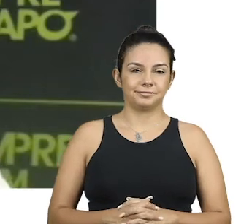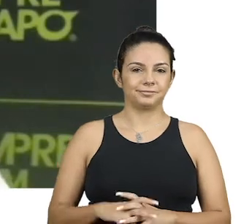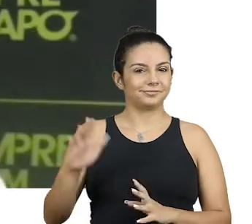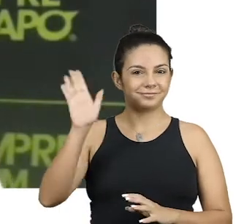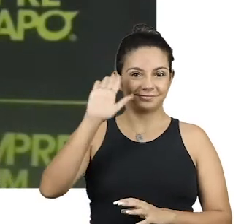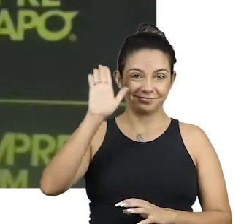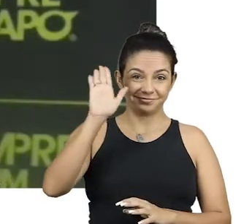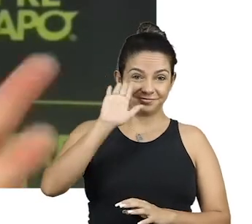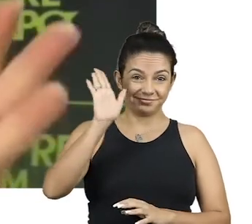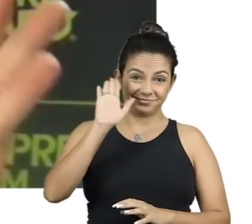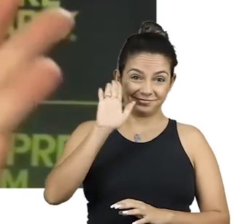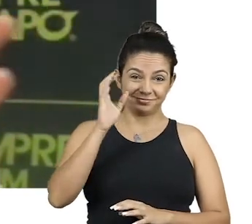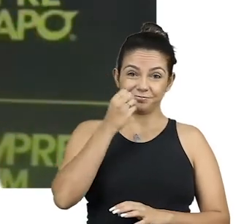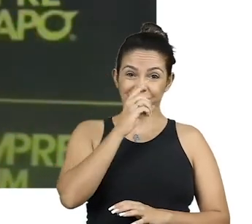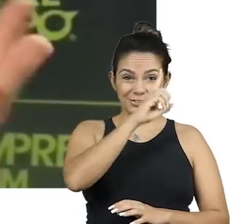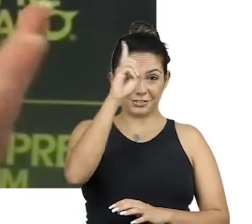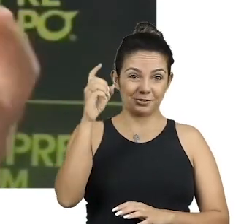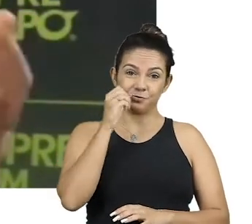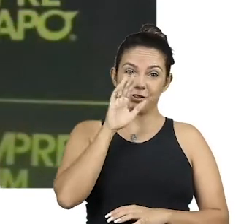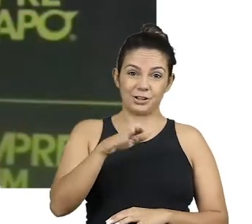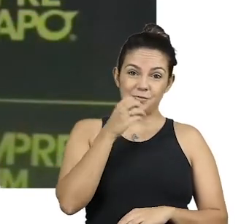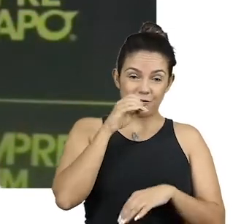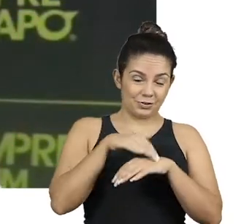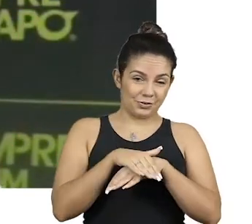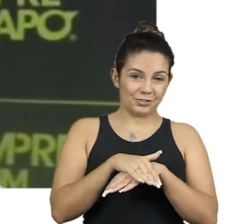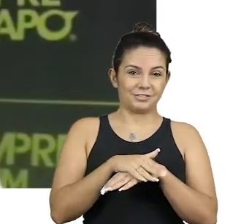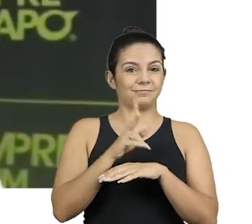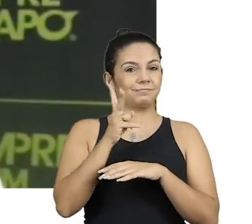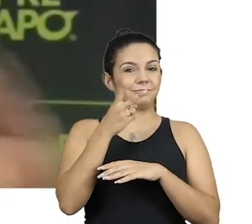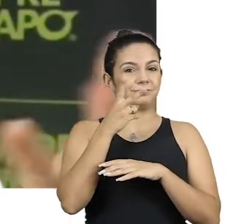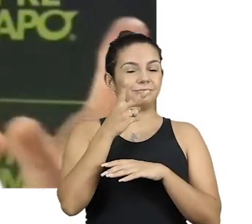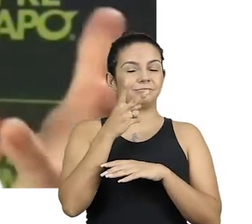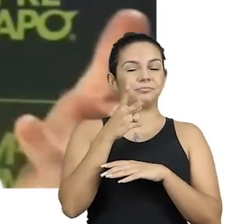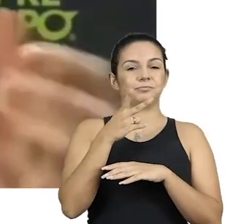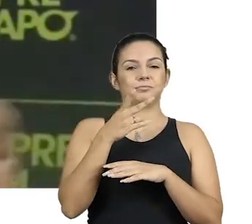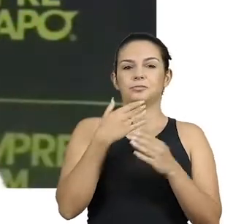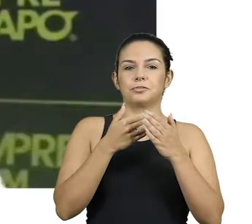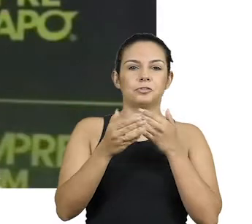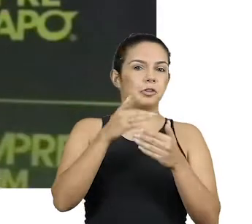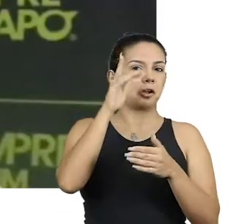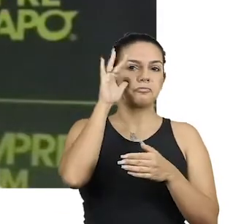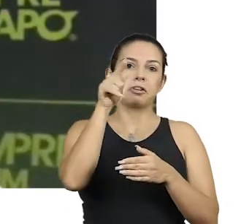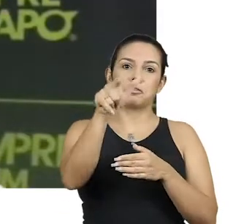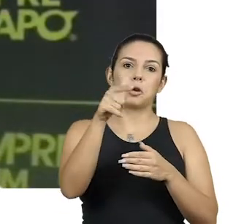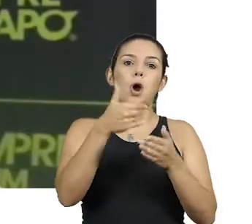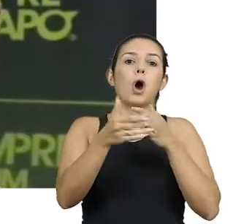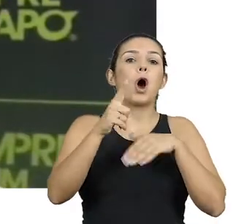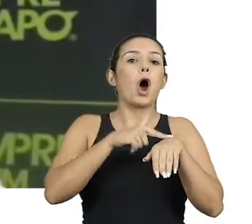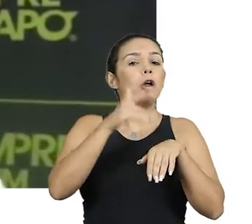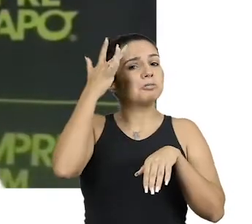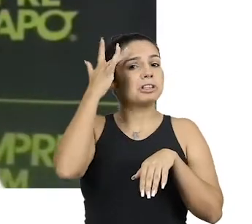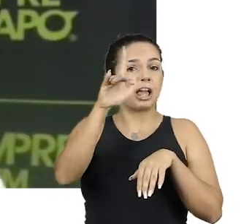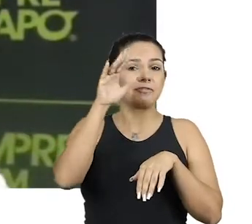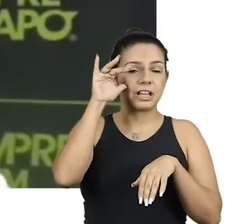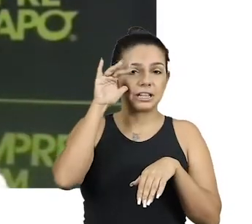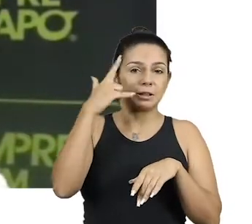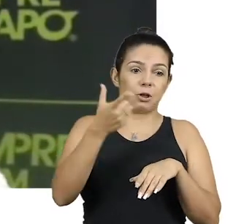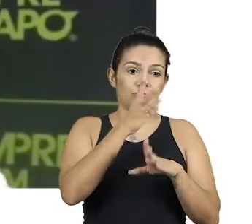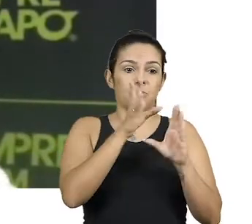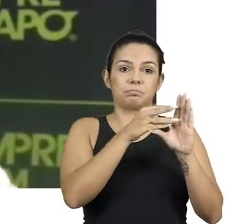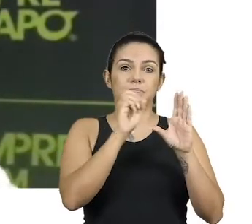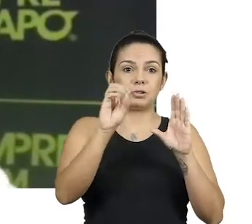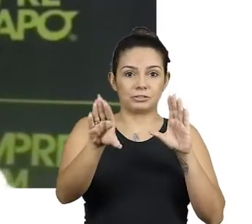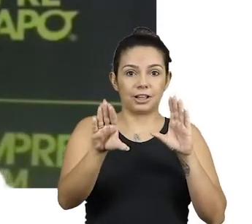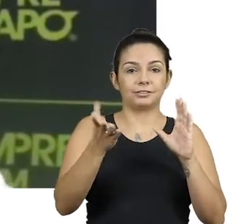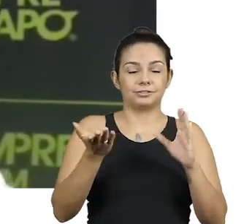Ei, gente! Bom dia, boa tarde, boa noite, seja a hora que você vai assistir essa live depois que ela for ao ar.